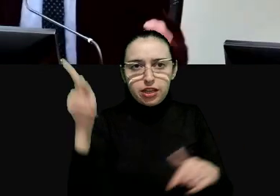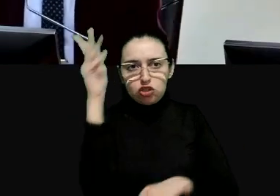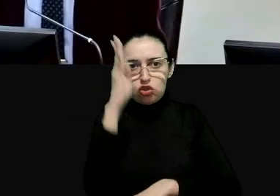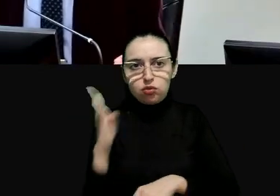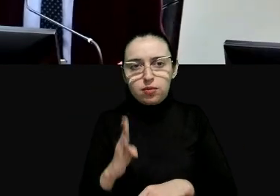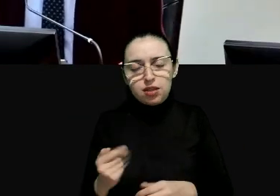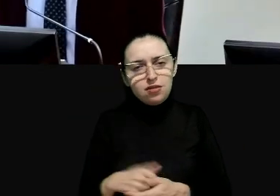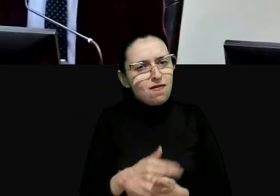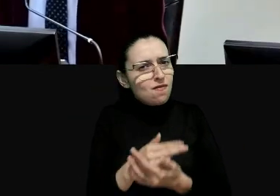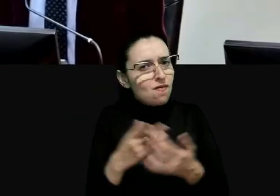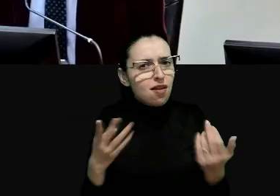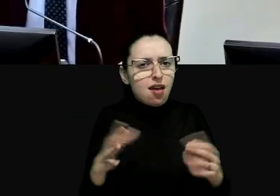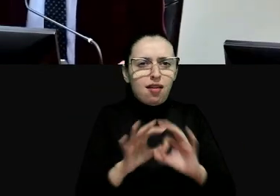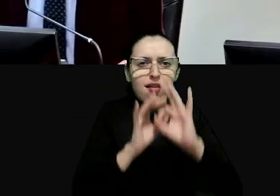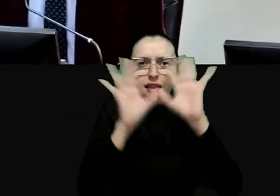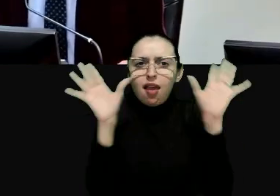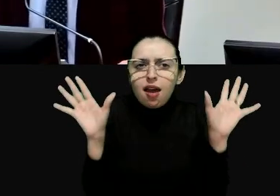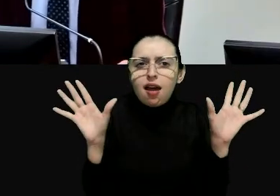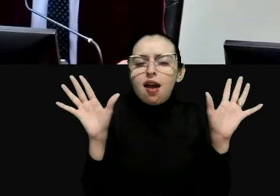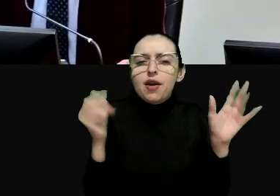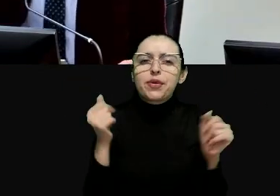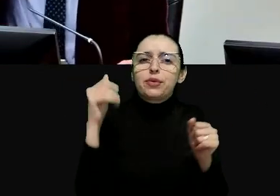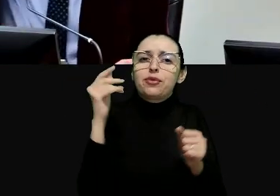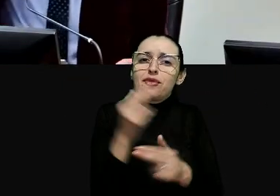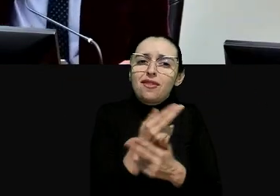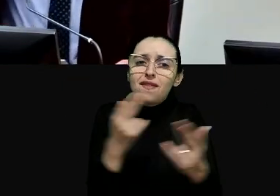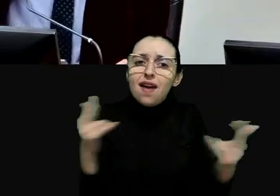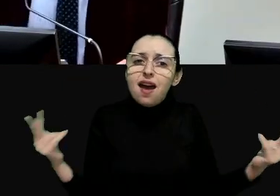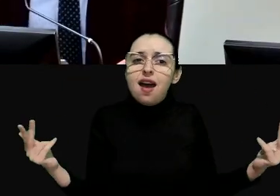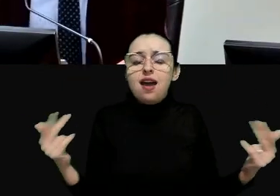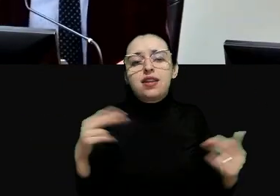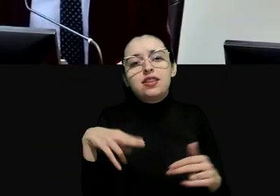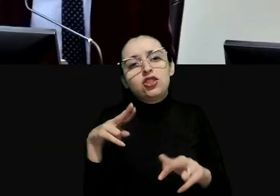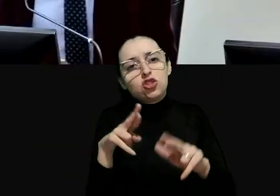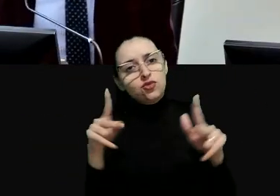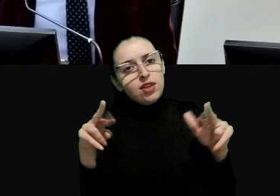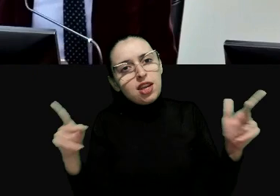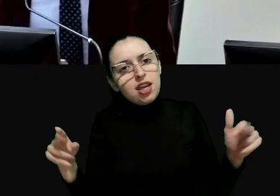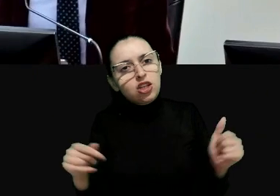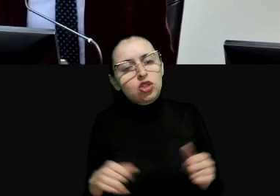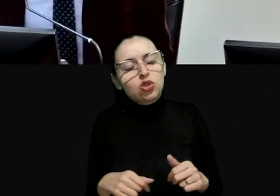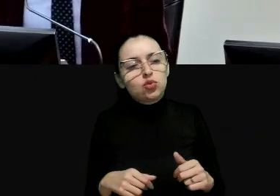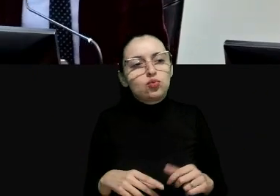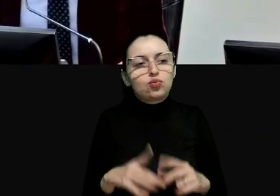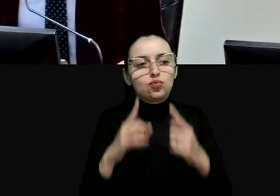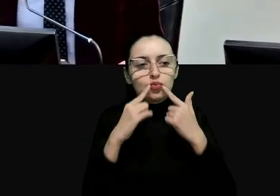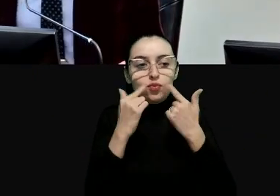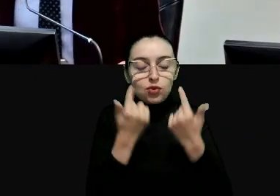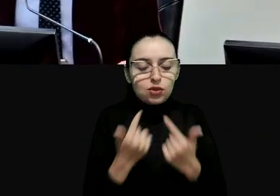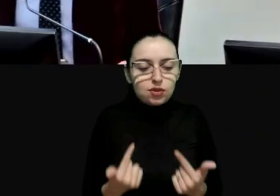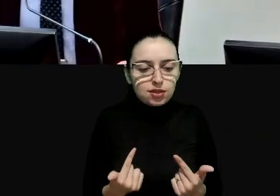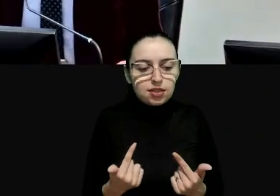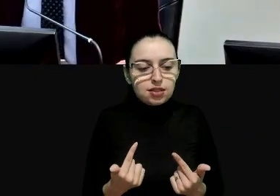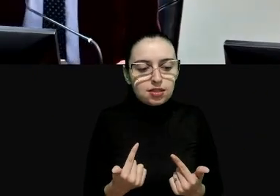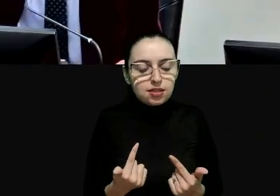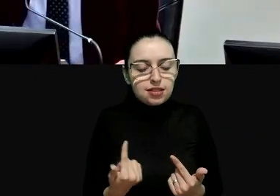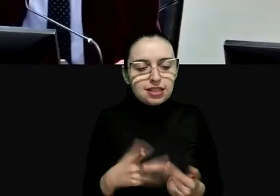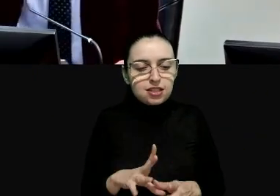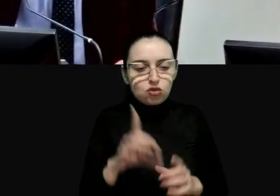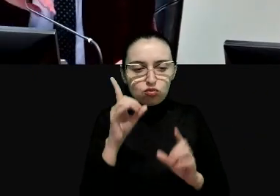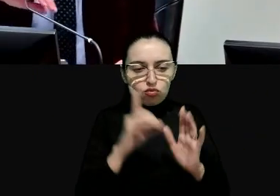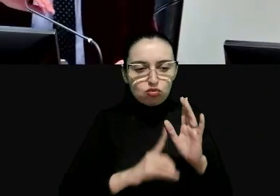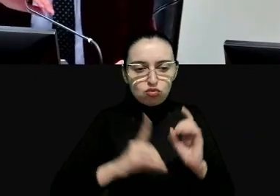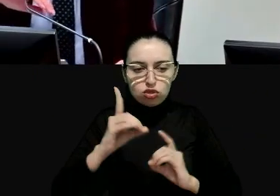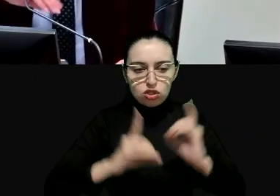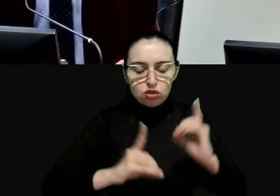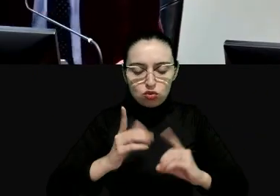claramente há muitas diferenças mas também há muitas comunidades e há um discurso há um discurso regional comum porque vocês